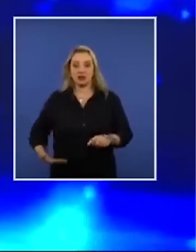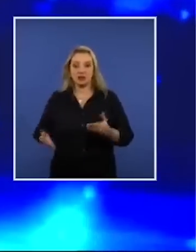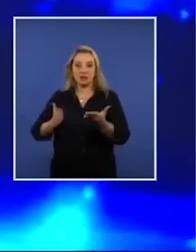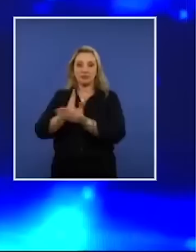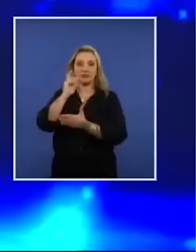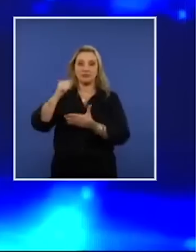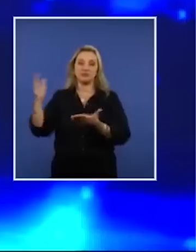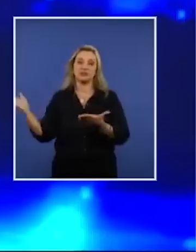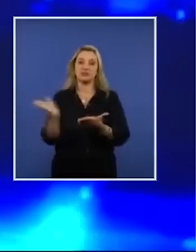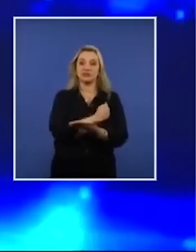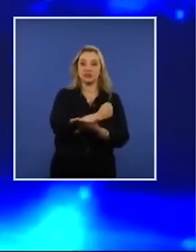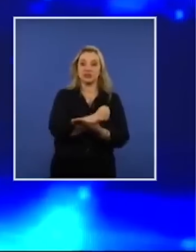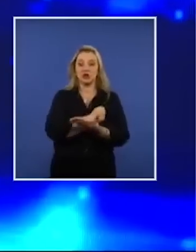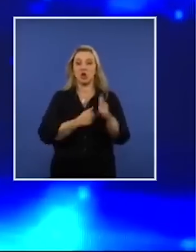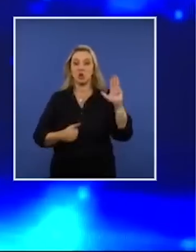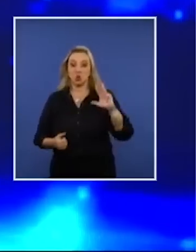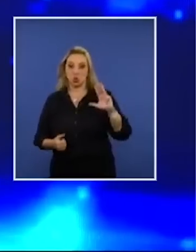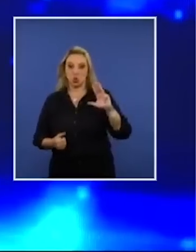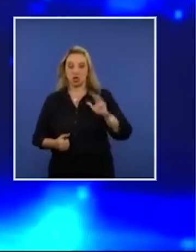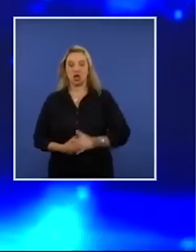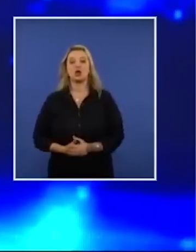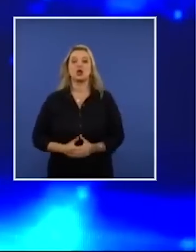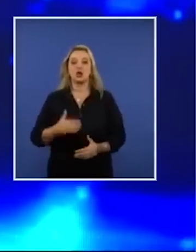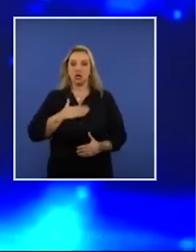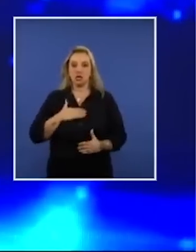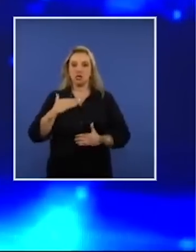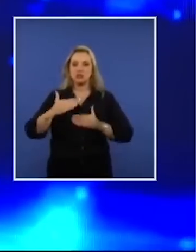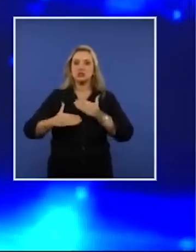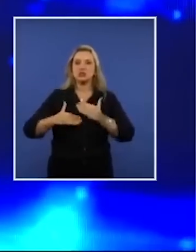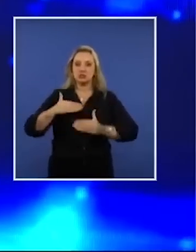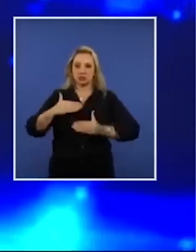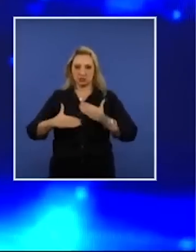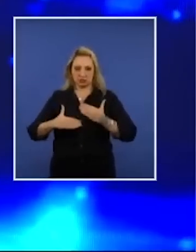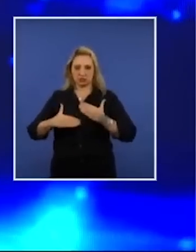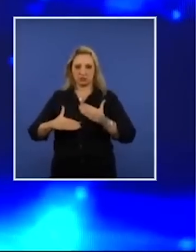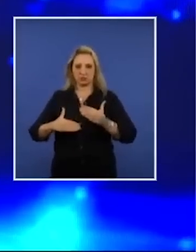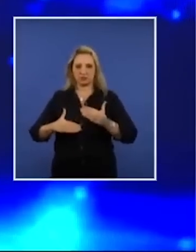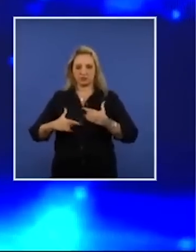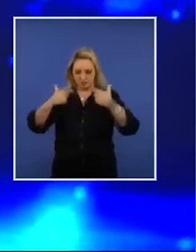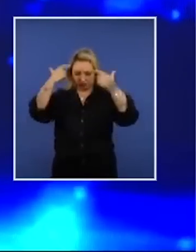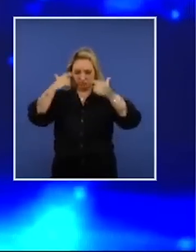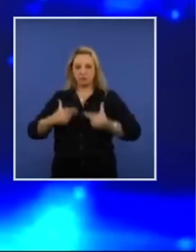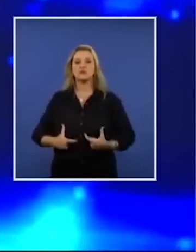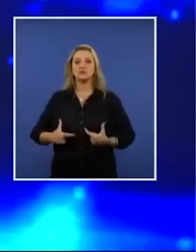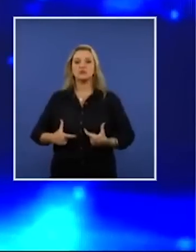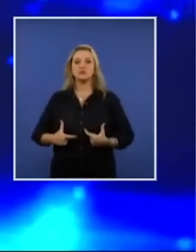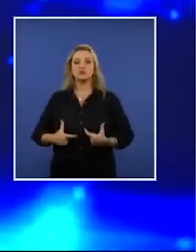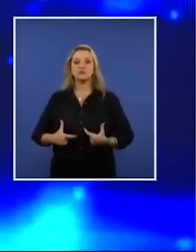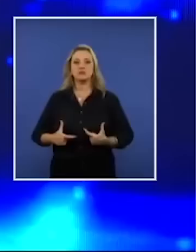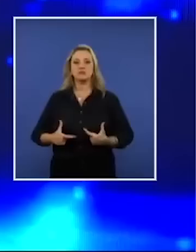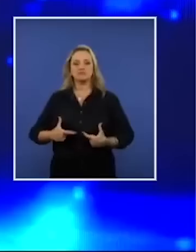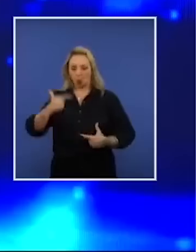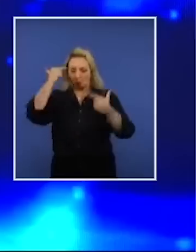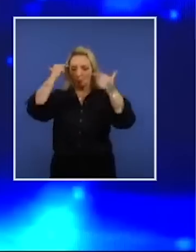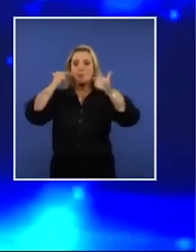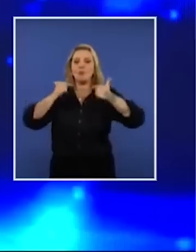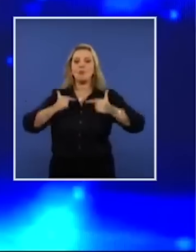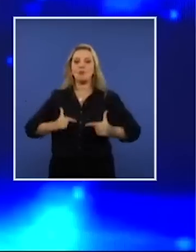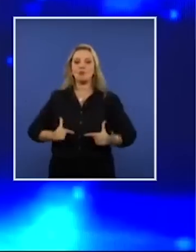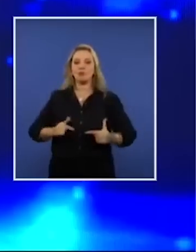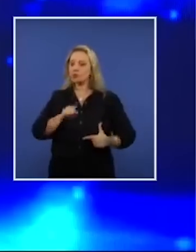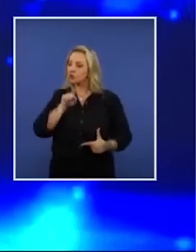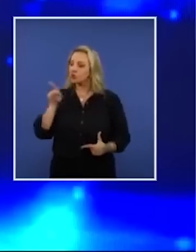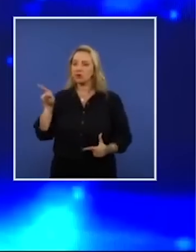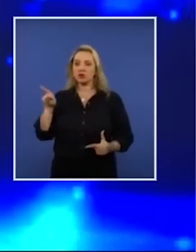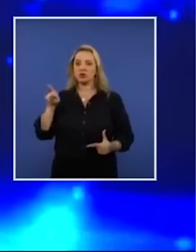preciso tirar o Lula do pedaço. Eu, nesse processo todo, estou muito mais limpo do que